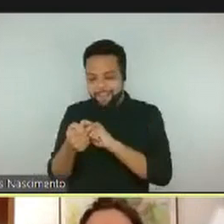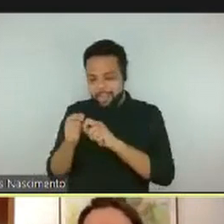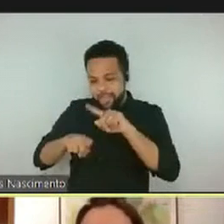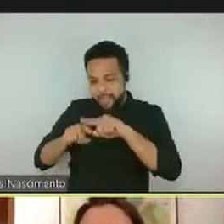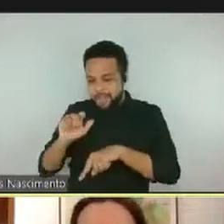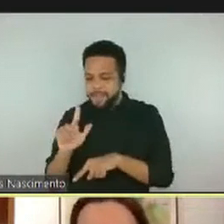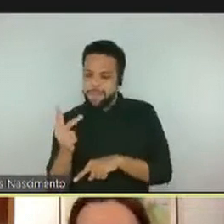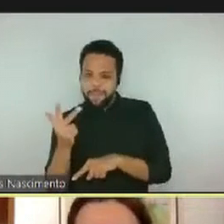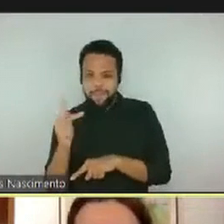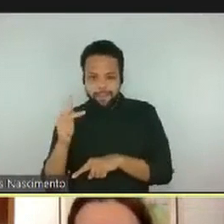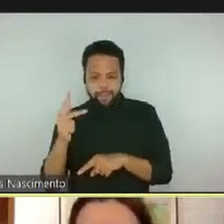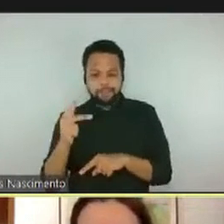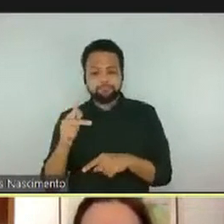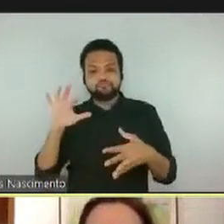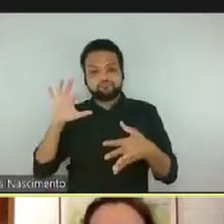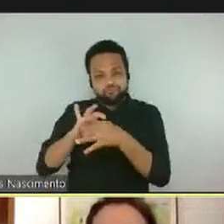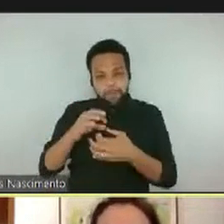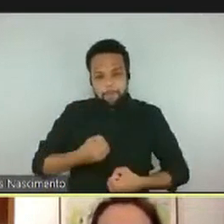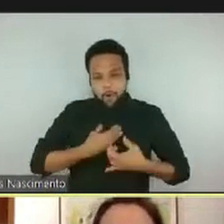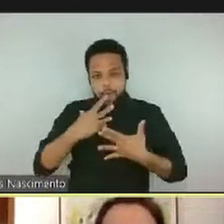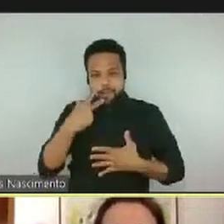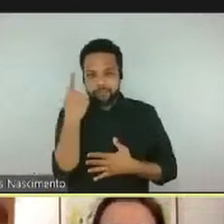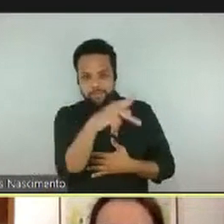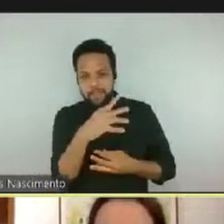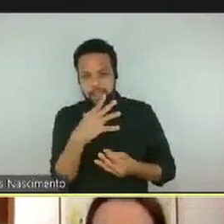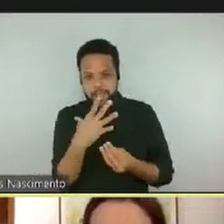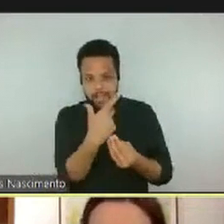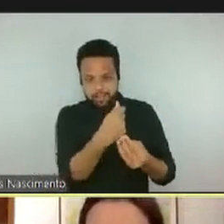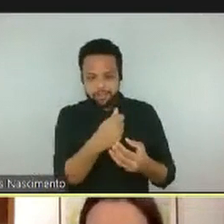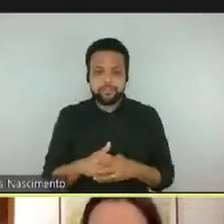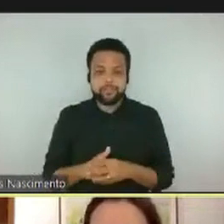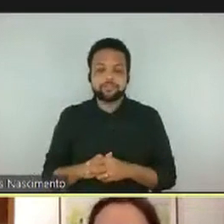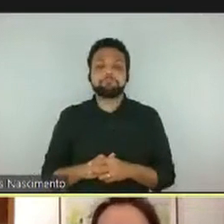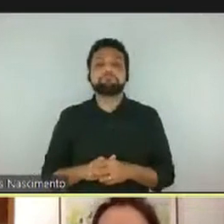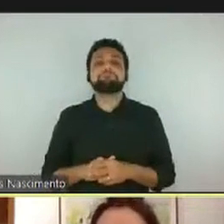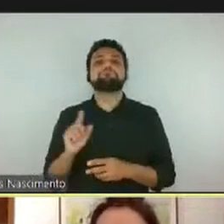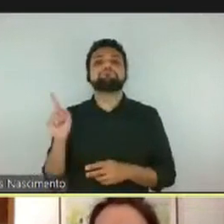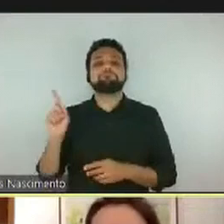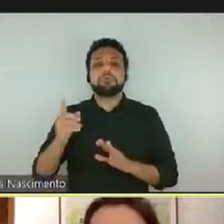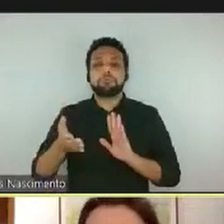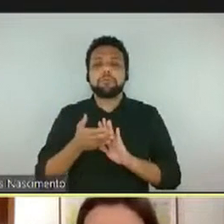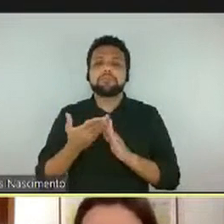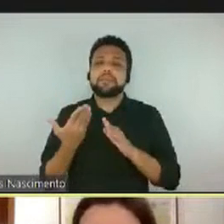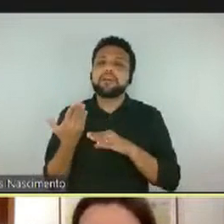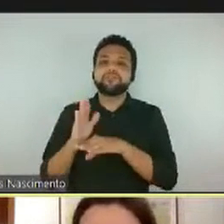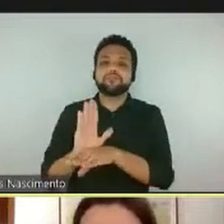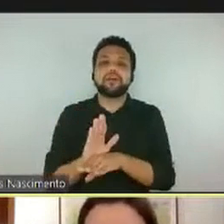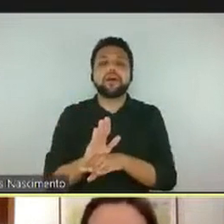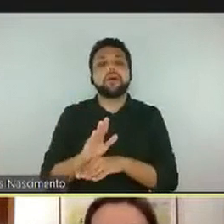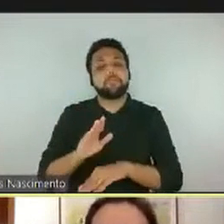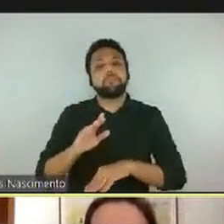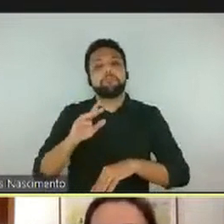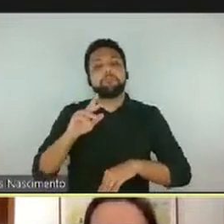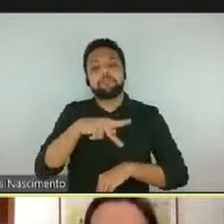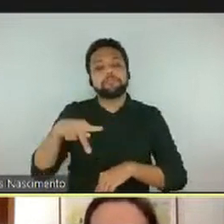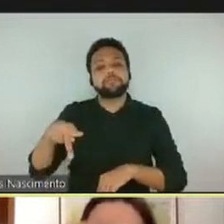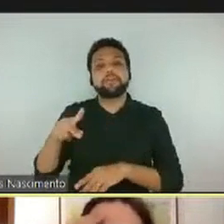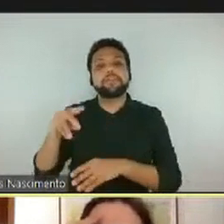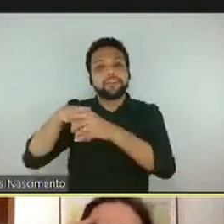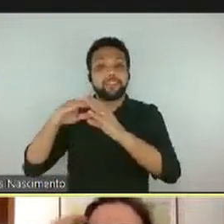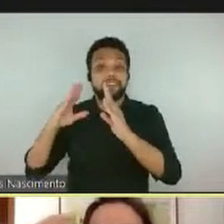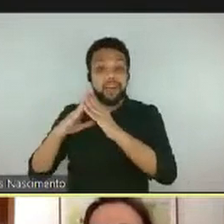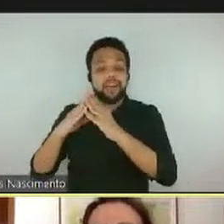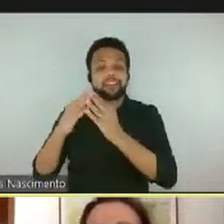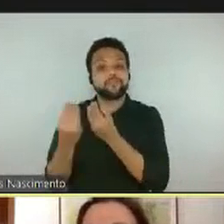das fotos que eu fiz para auxiliar esses professores remotamente a trabalhar, inclusive